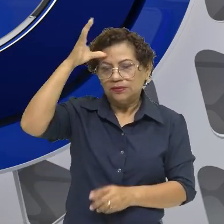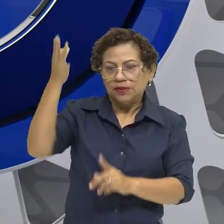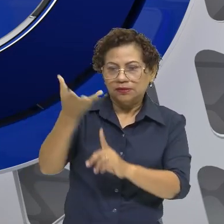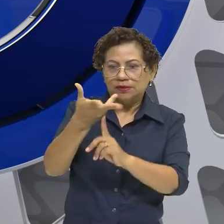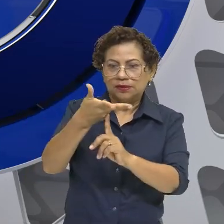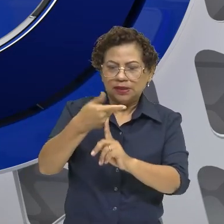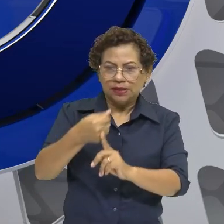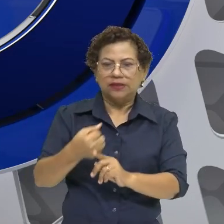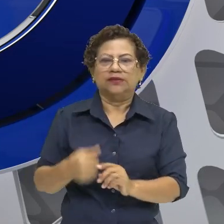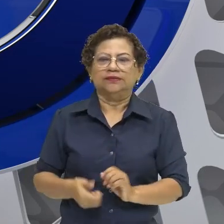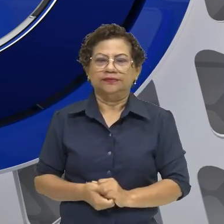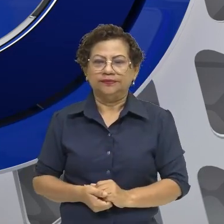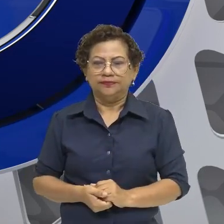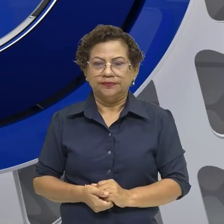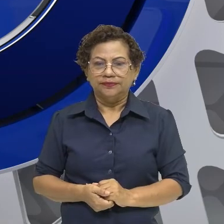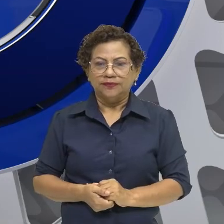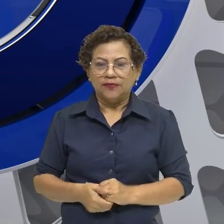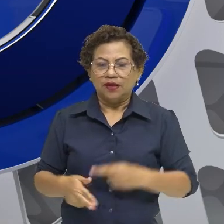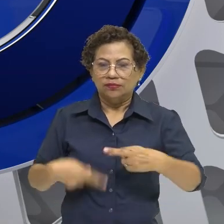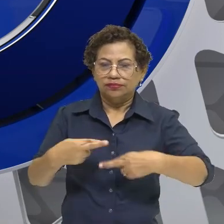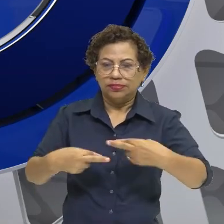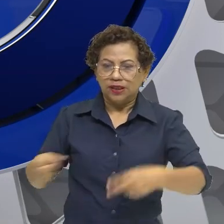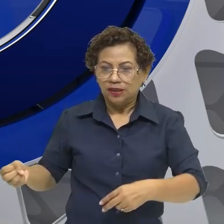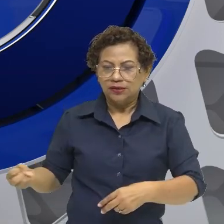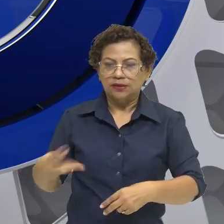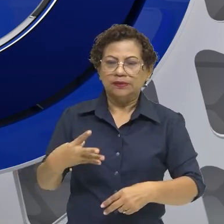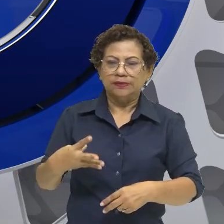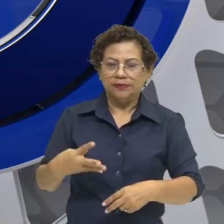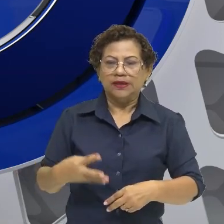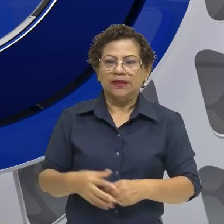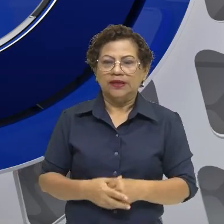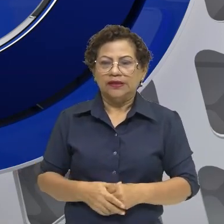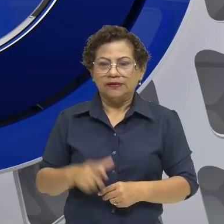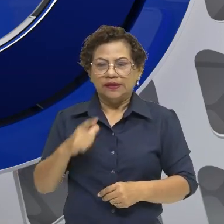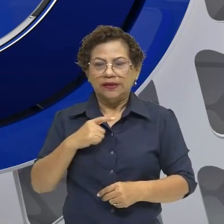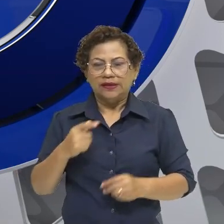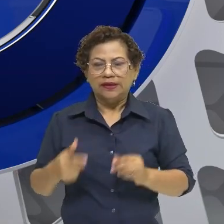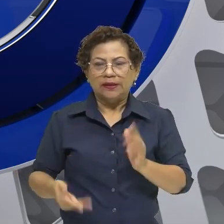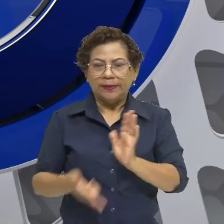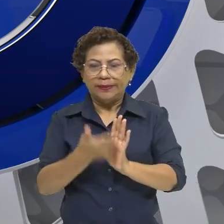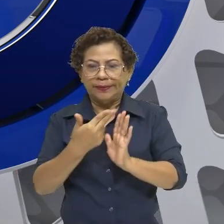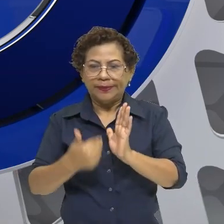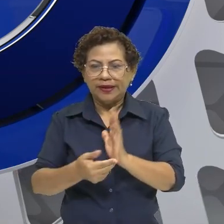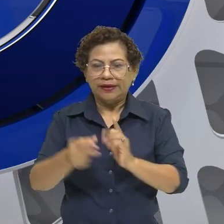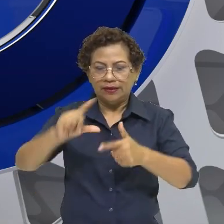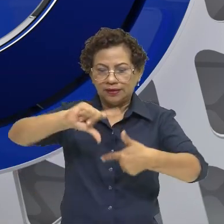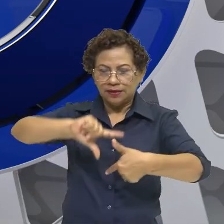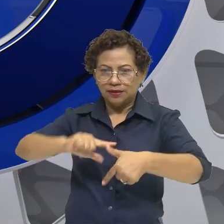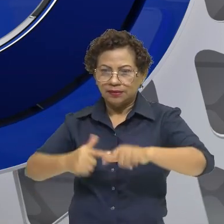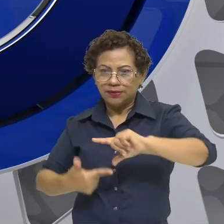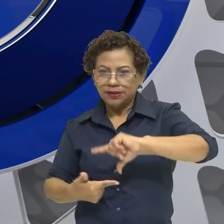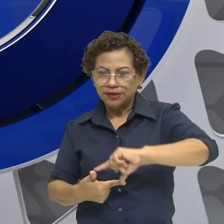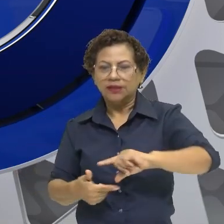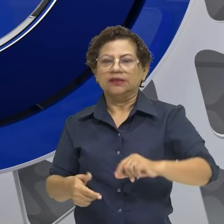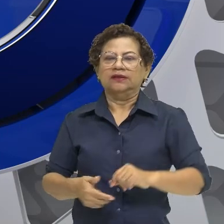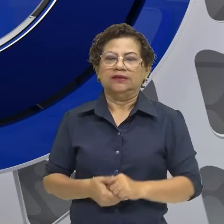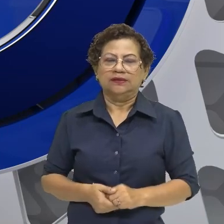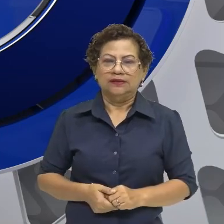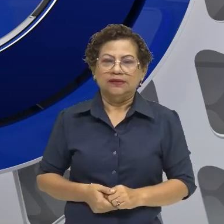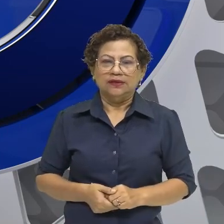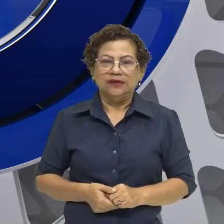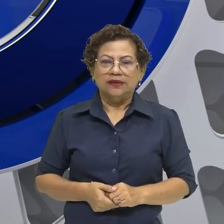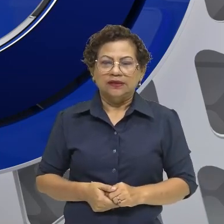Renascimento era algo muito acadêmico, preso à questão da geometria, da matemática, da perspectiva. O barroco